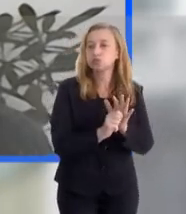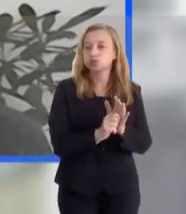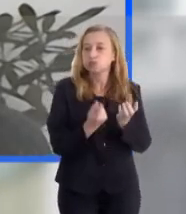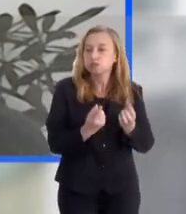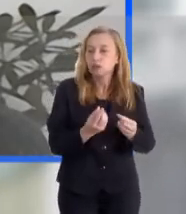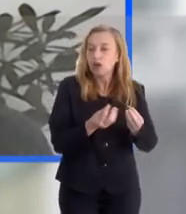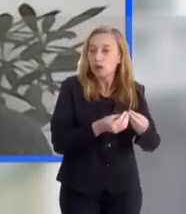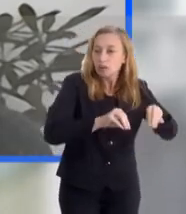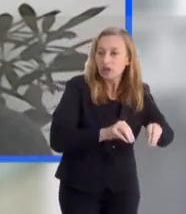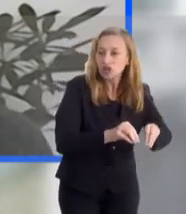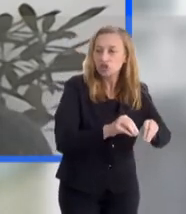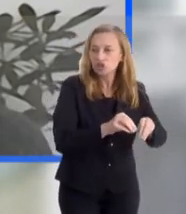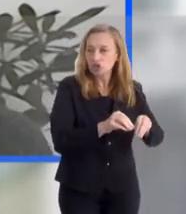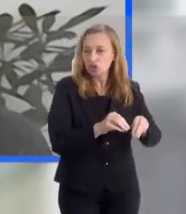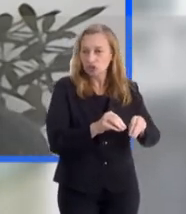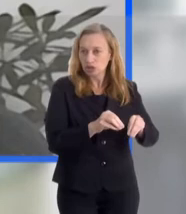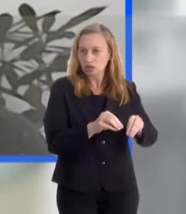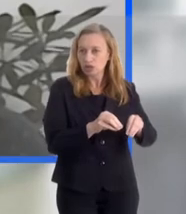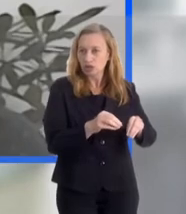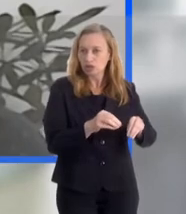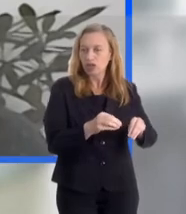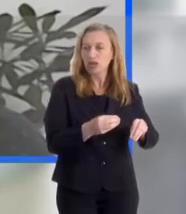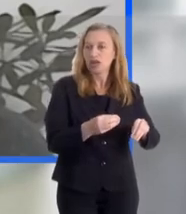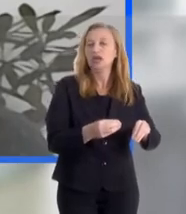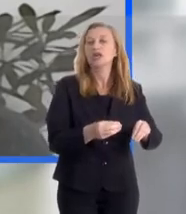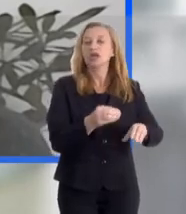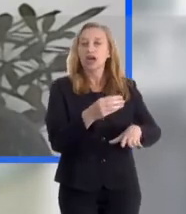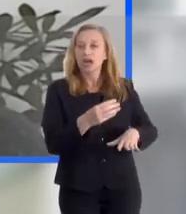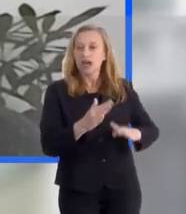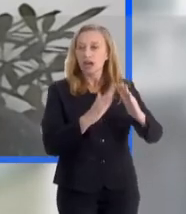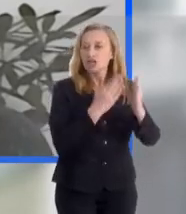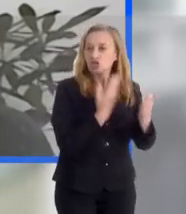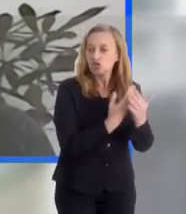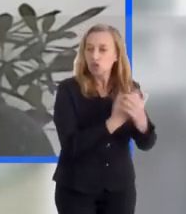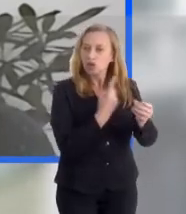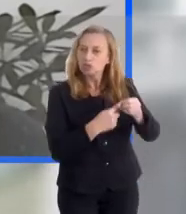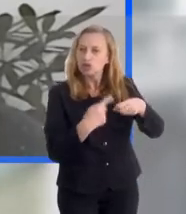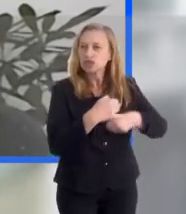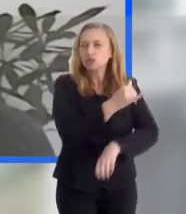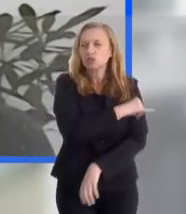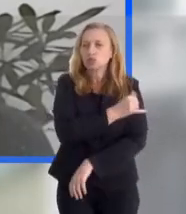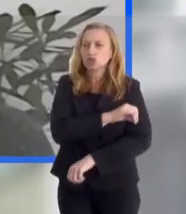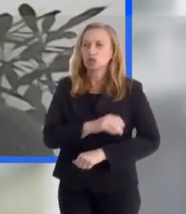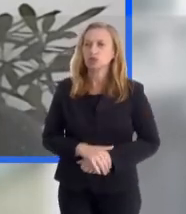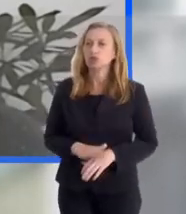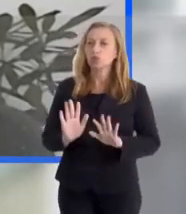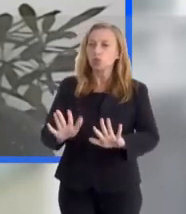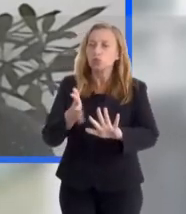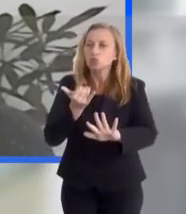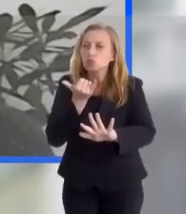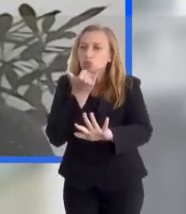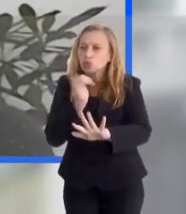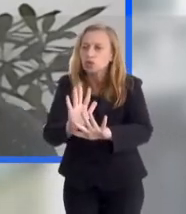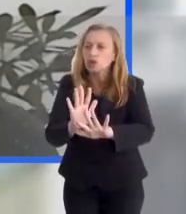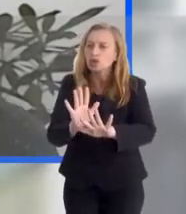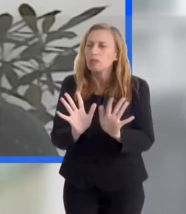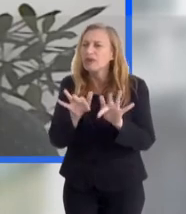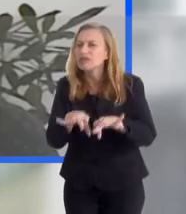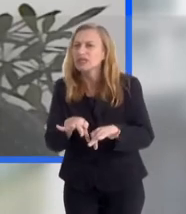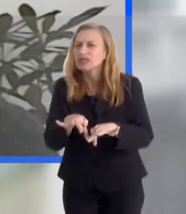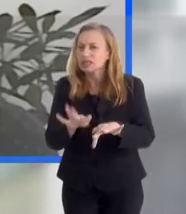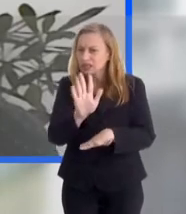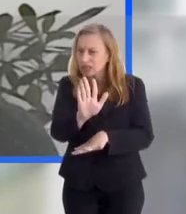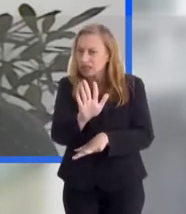afetam a rotina nas escolas no município do Rio. A gente tinha... Desculpa. Não,